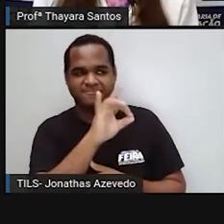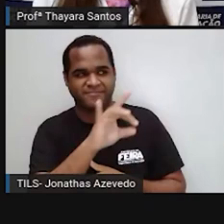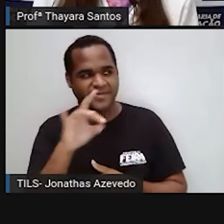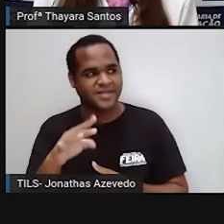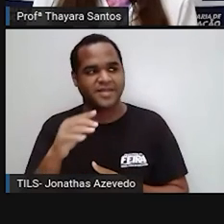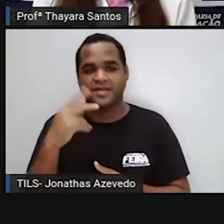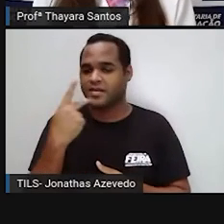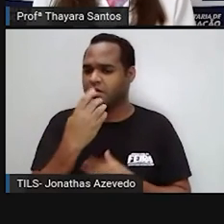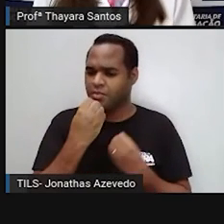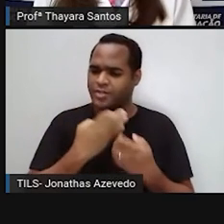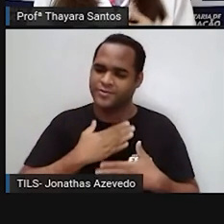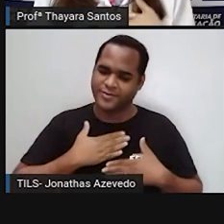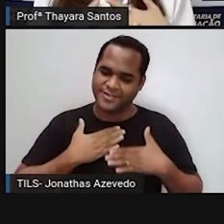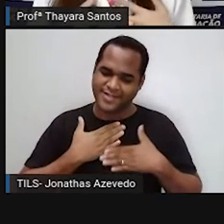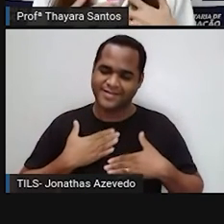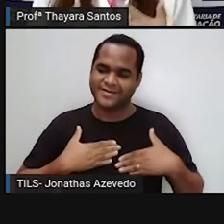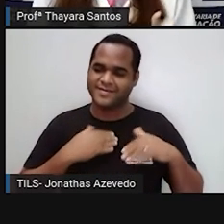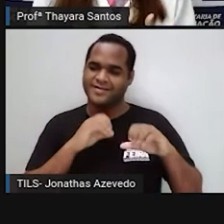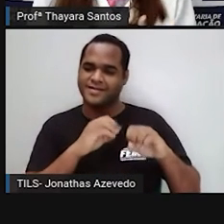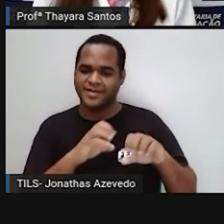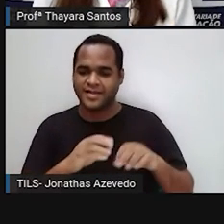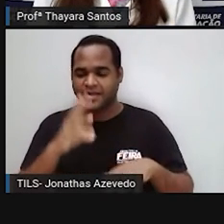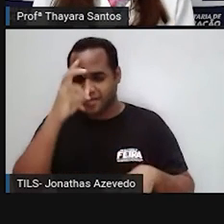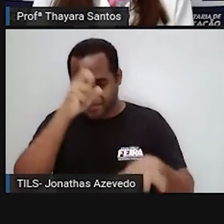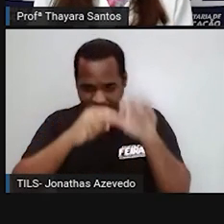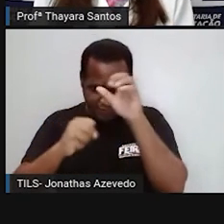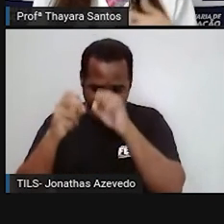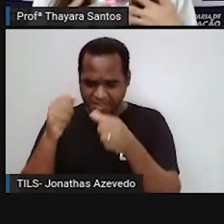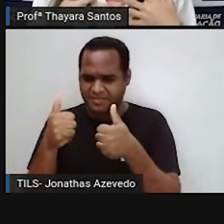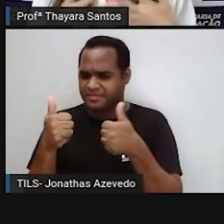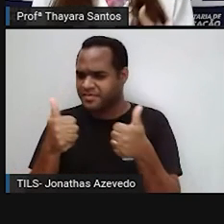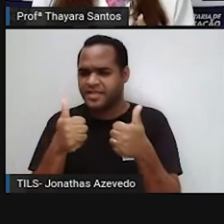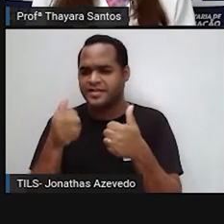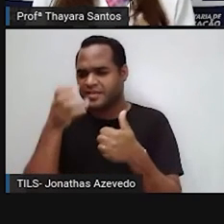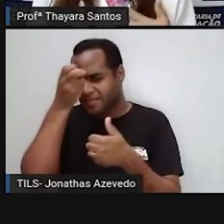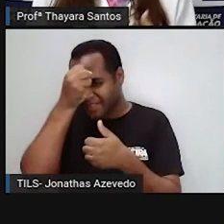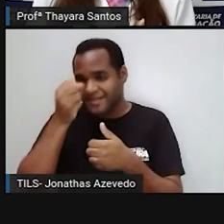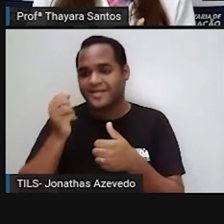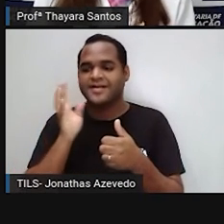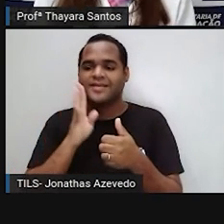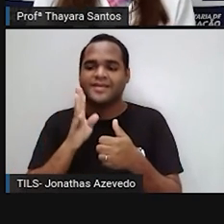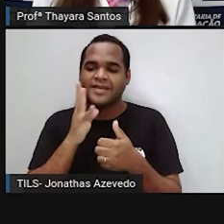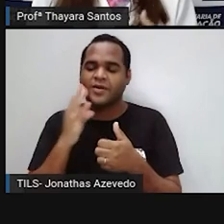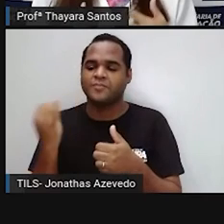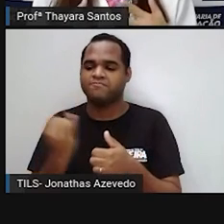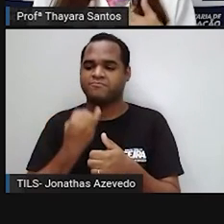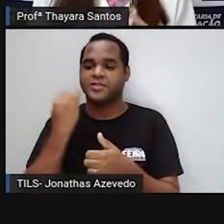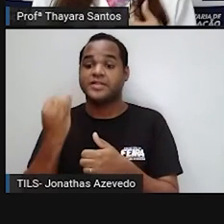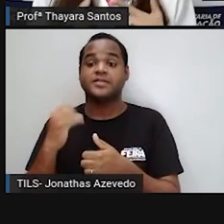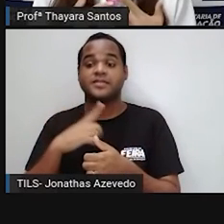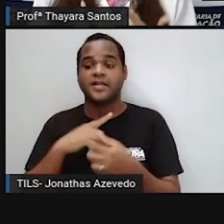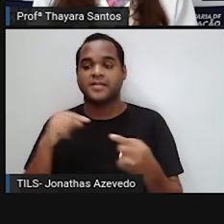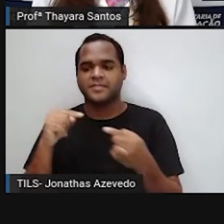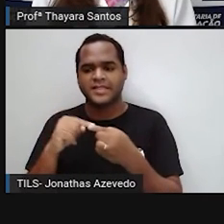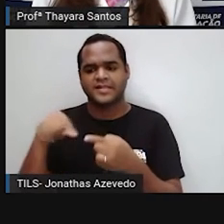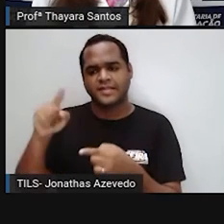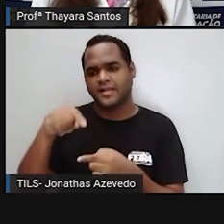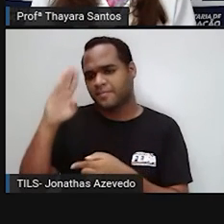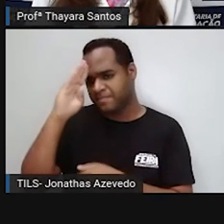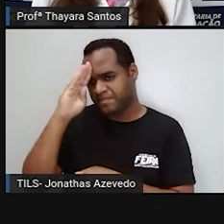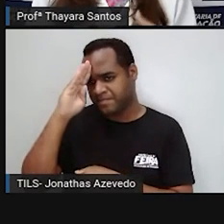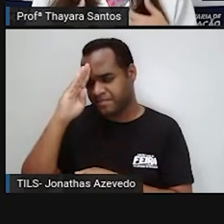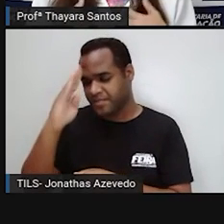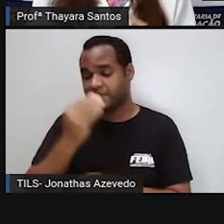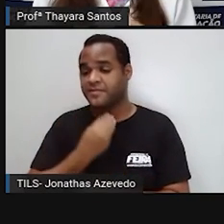gostado dessa aula, que vocês tenham aprendido bastante, porque a gente falou sobre coisas muito legais, muito interessantes e que afetam diretamente a